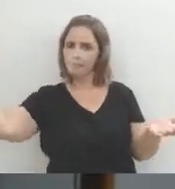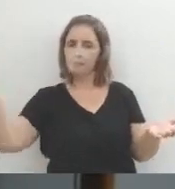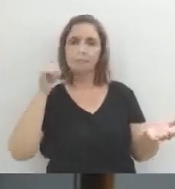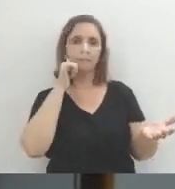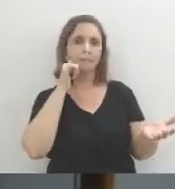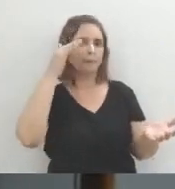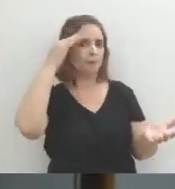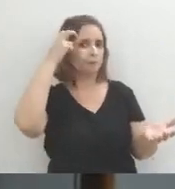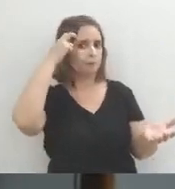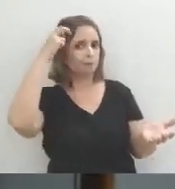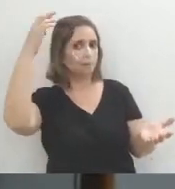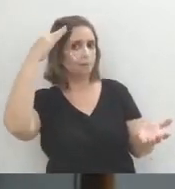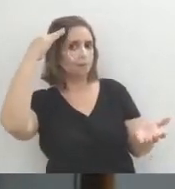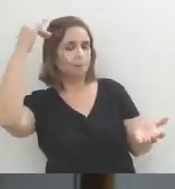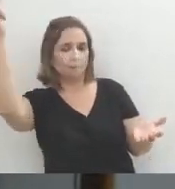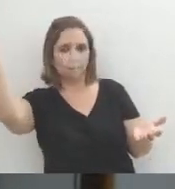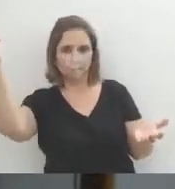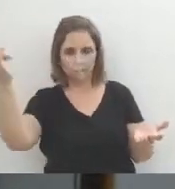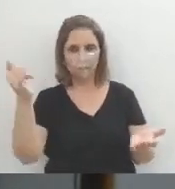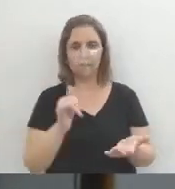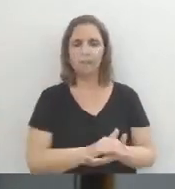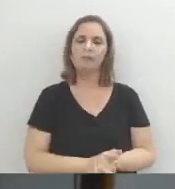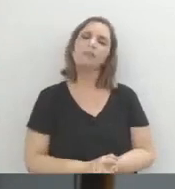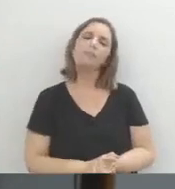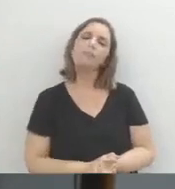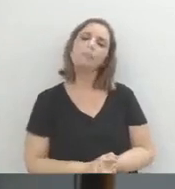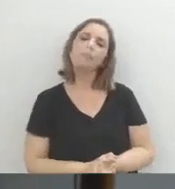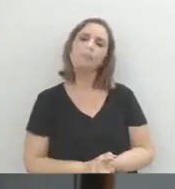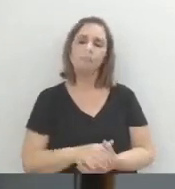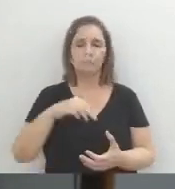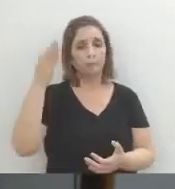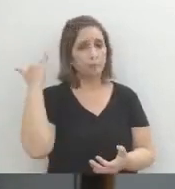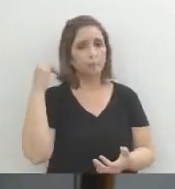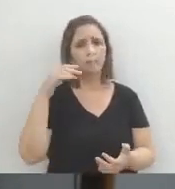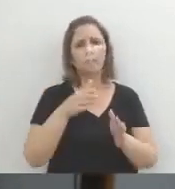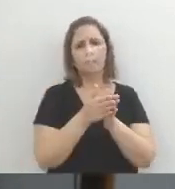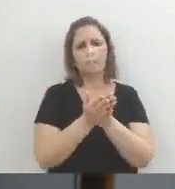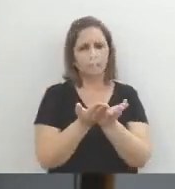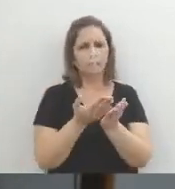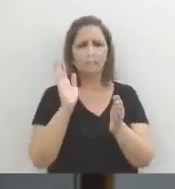sábia, sabedoria. Se você vai, por exemplo, para Memórias Póstumas de Brascubas, eu falei isso na última aula, foi?